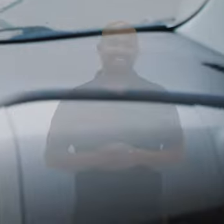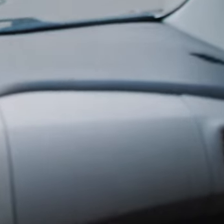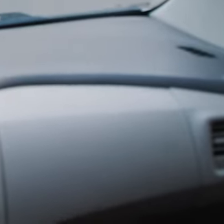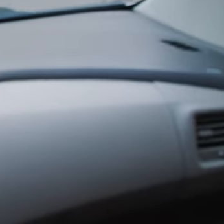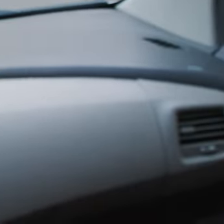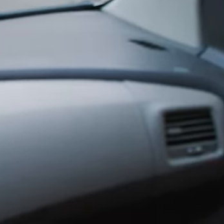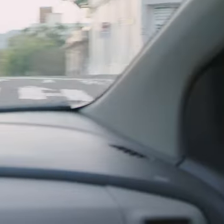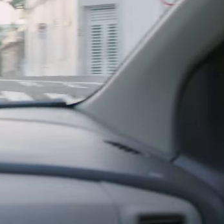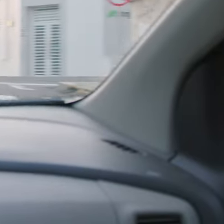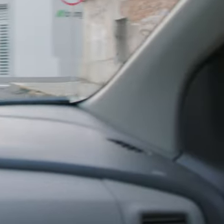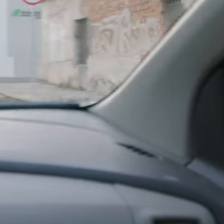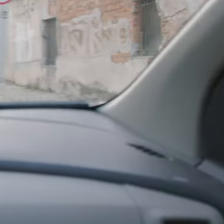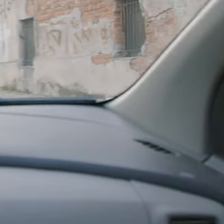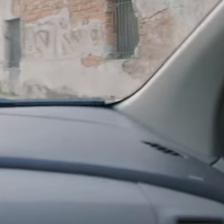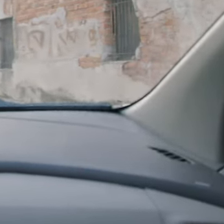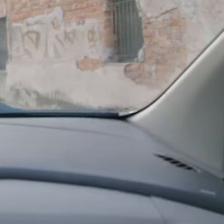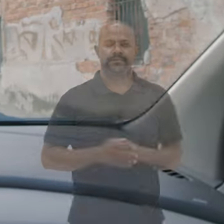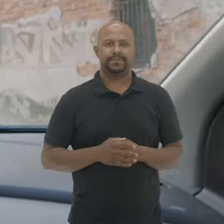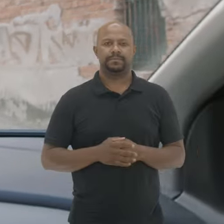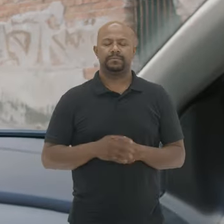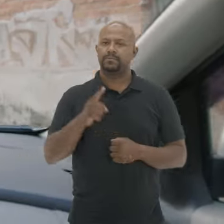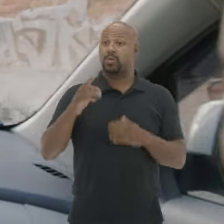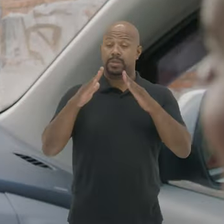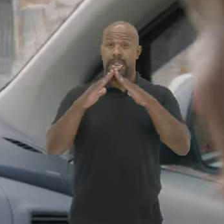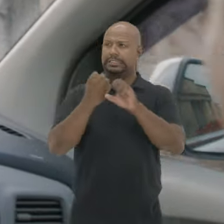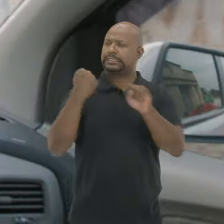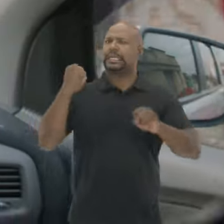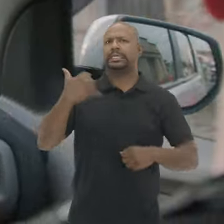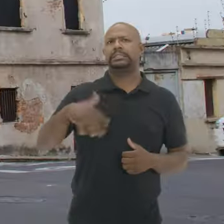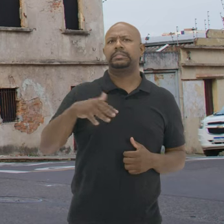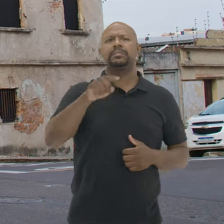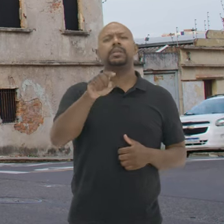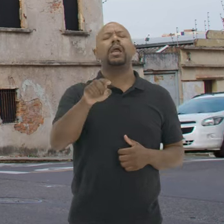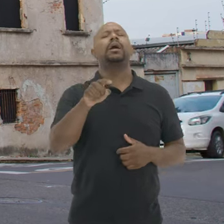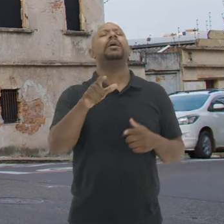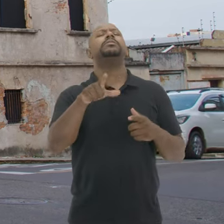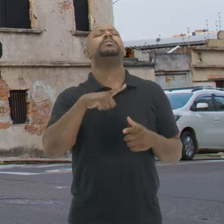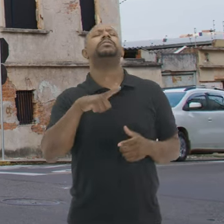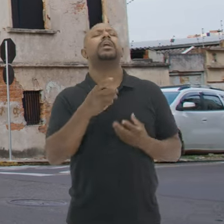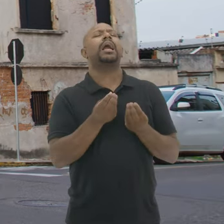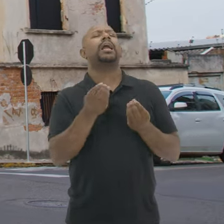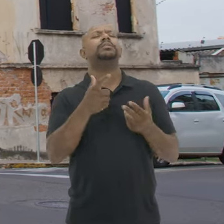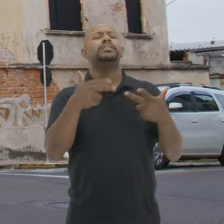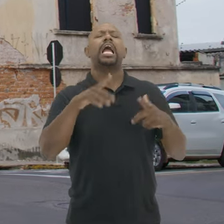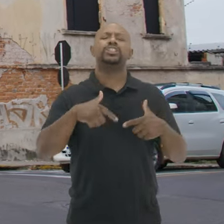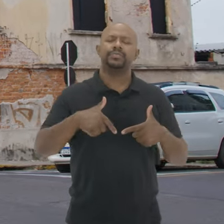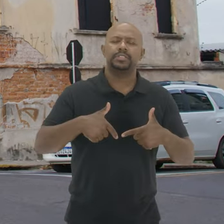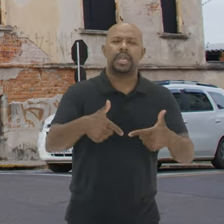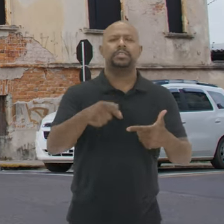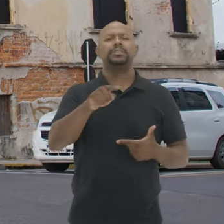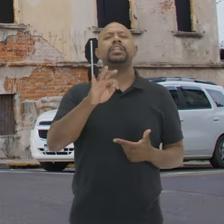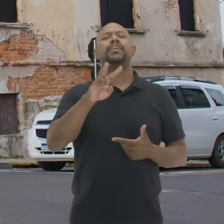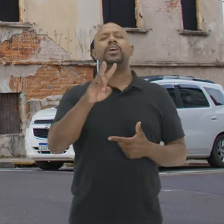carro Eles passam por uma casa antiga em ruínas Em letras brancas, sobrado centro cultural Que a gente saiu, que abriga as